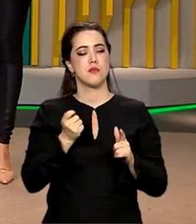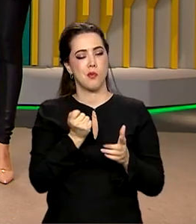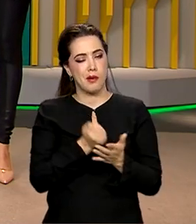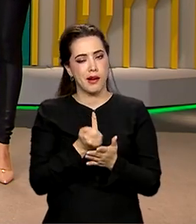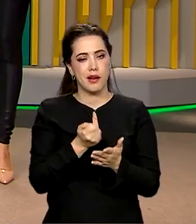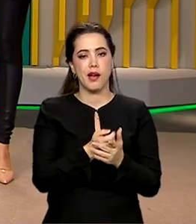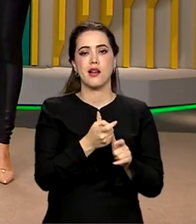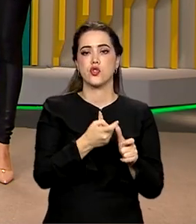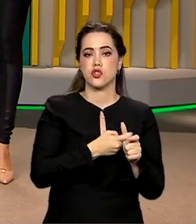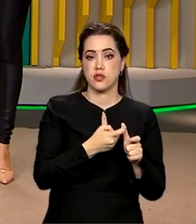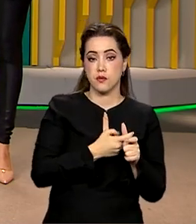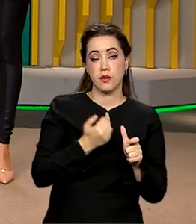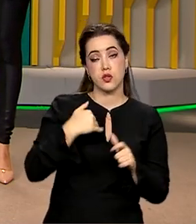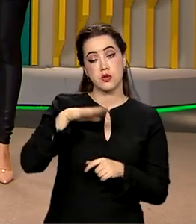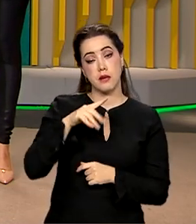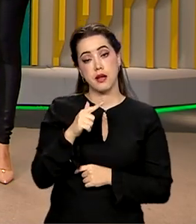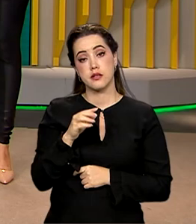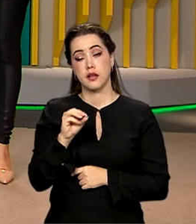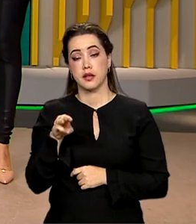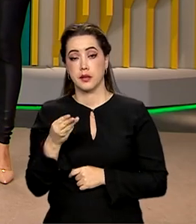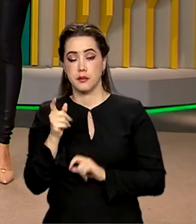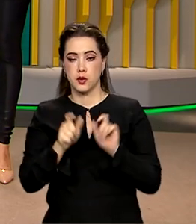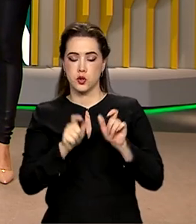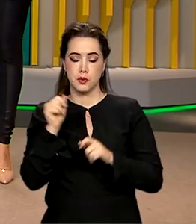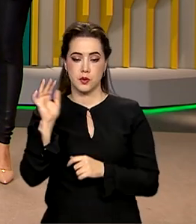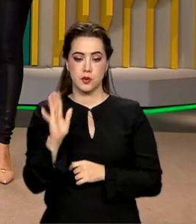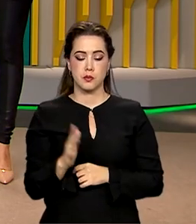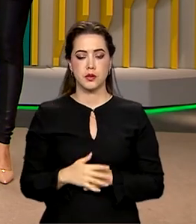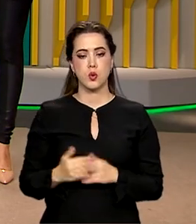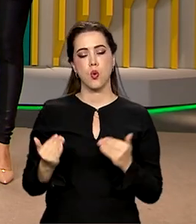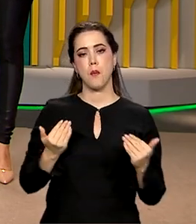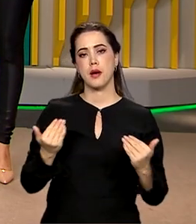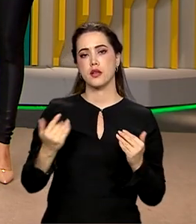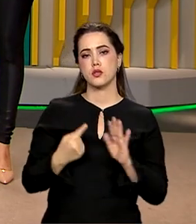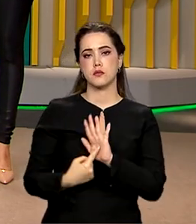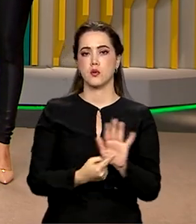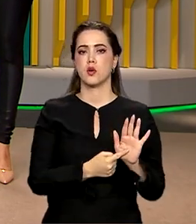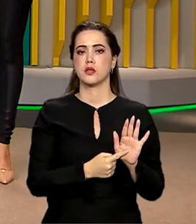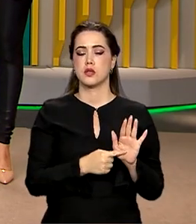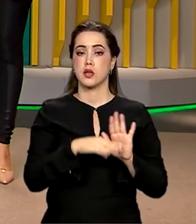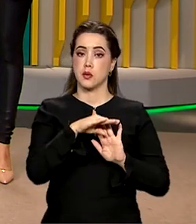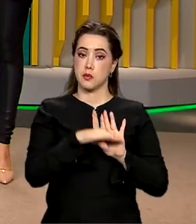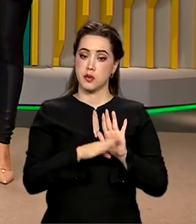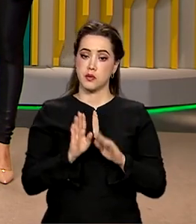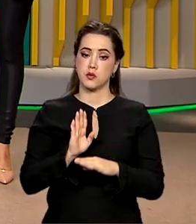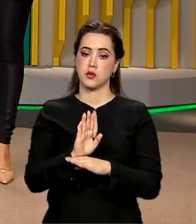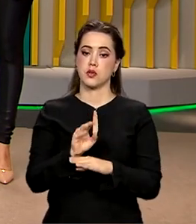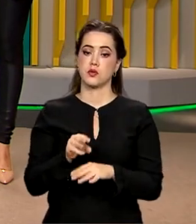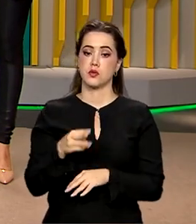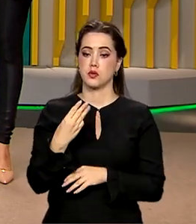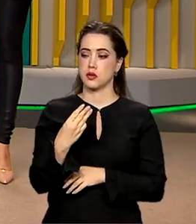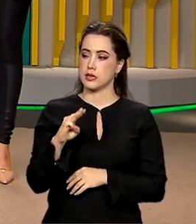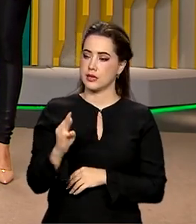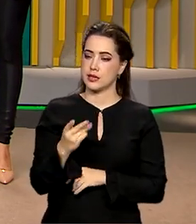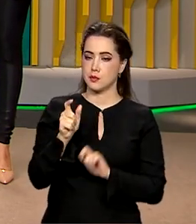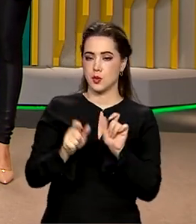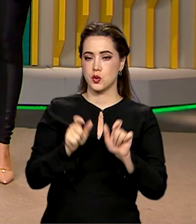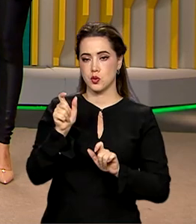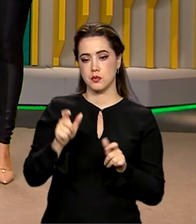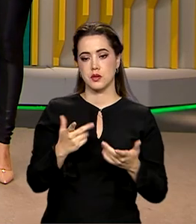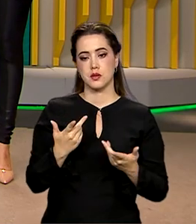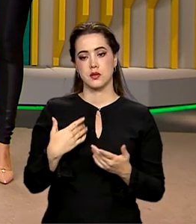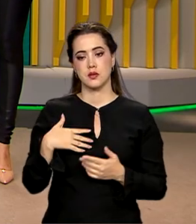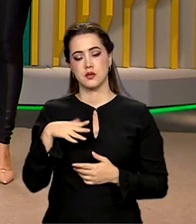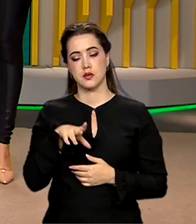milhões de pessoas no país. E olha só, o balanço mostra que de lá para cá o programa já ajudou cerca de 3 milhões e meio de pessoas